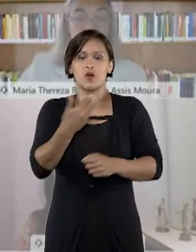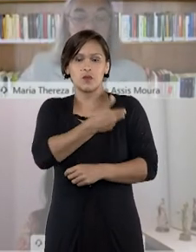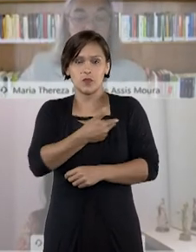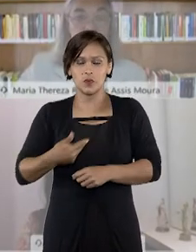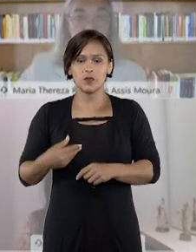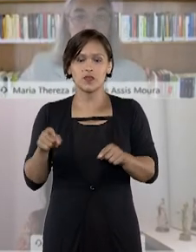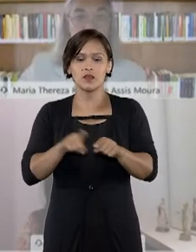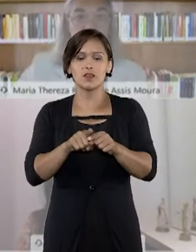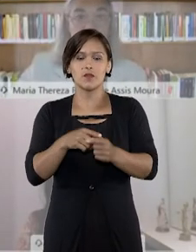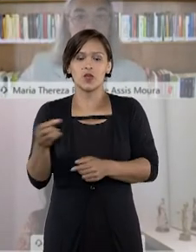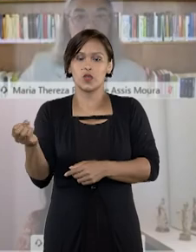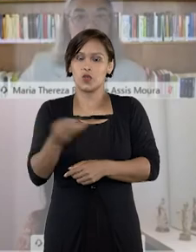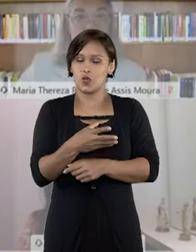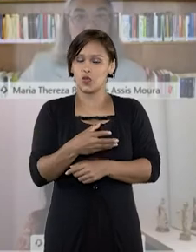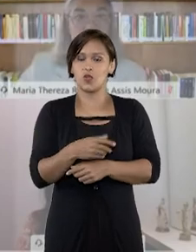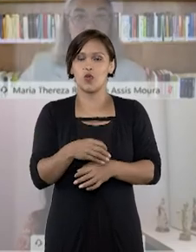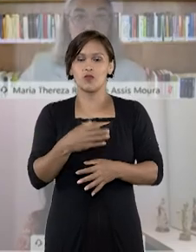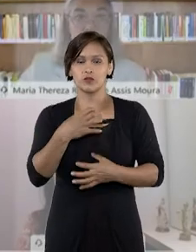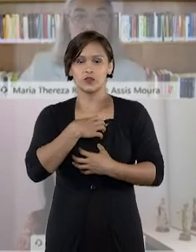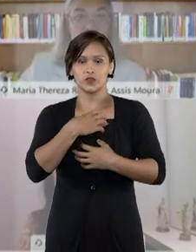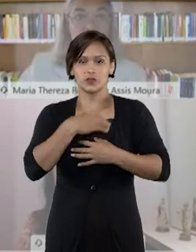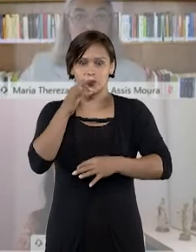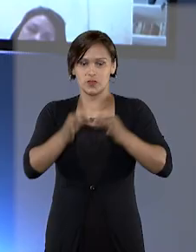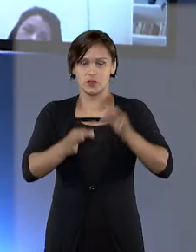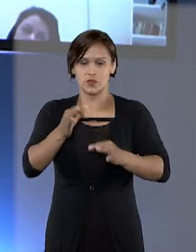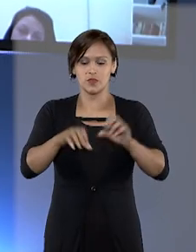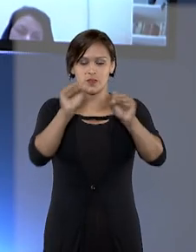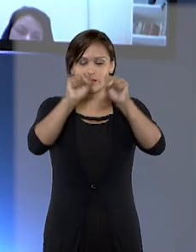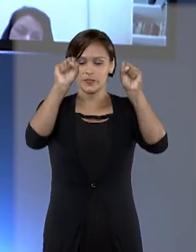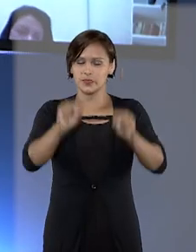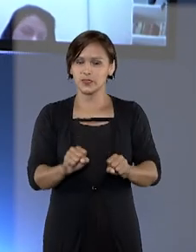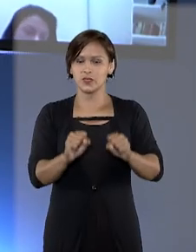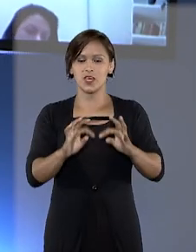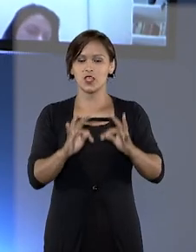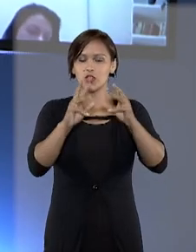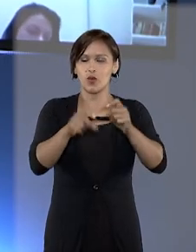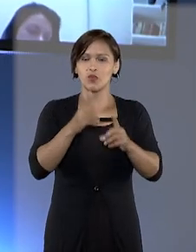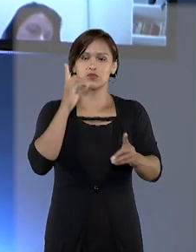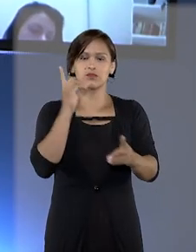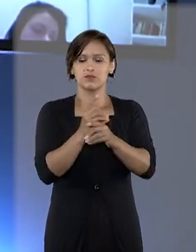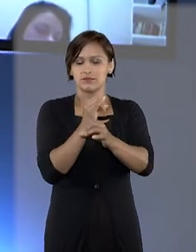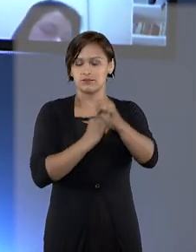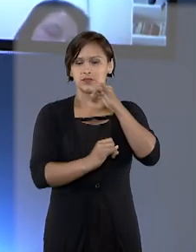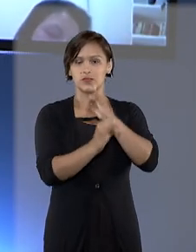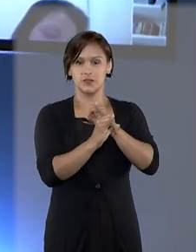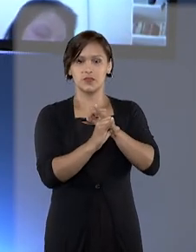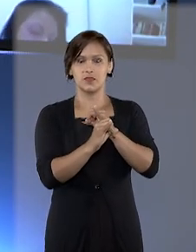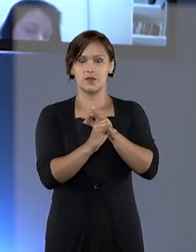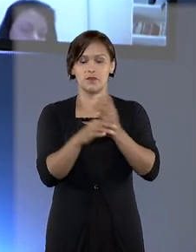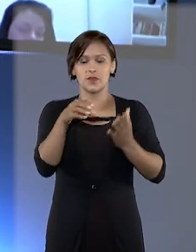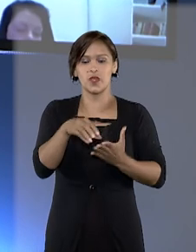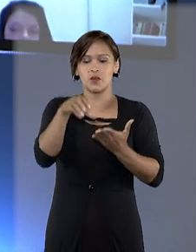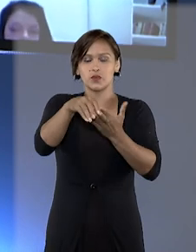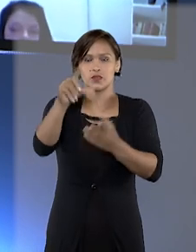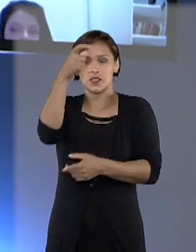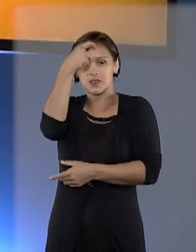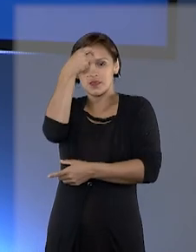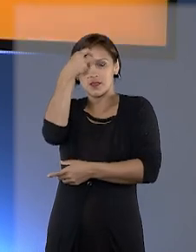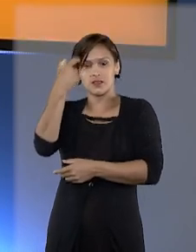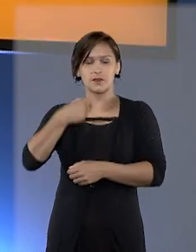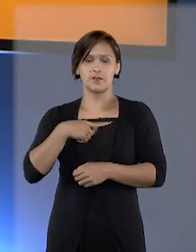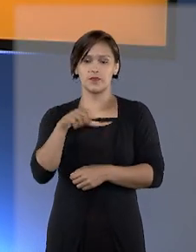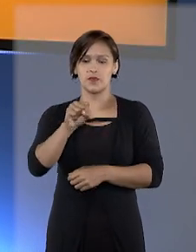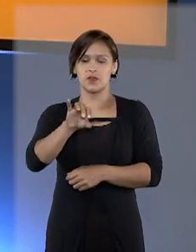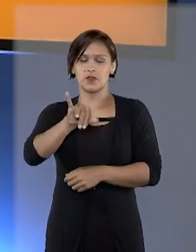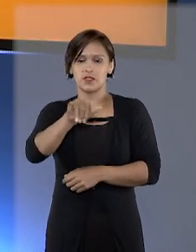e a modernização da justiça, com o sistema 100% digital e o centro de inteligência. E o